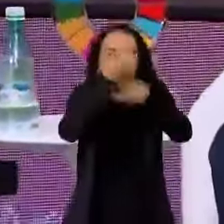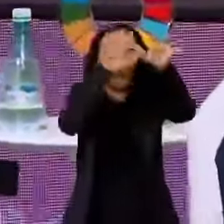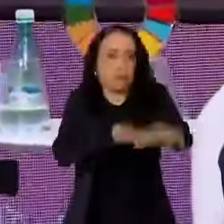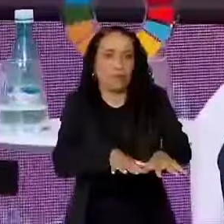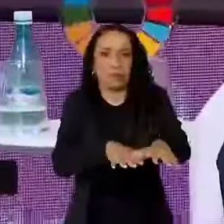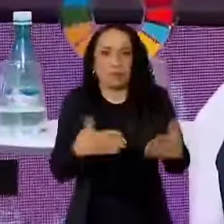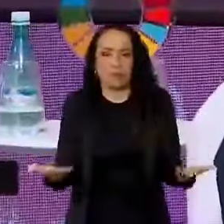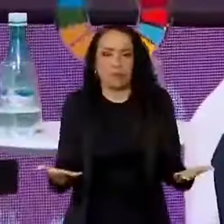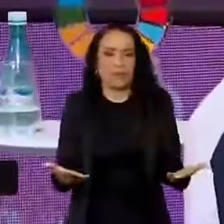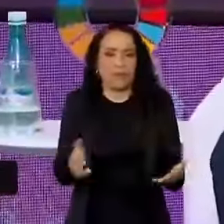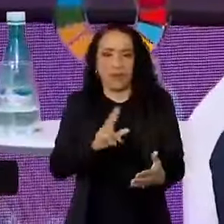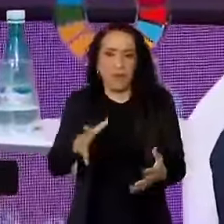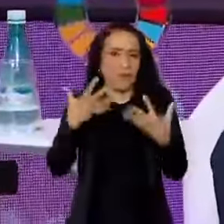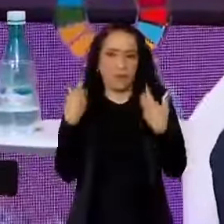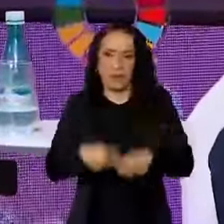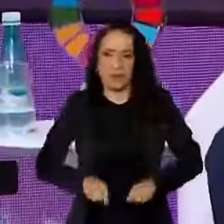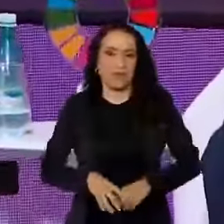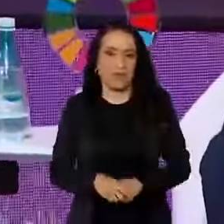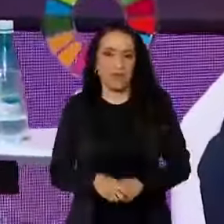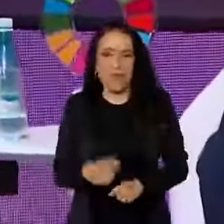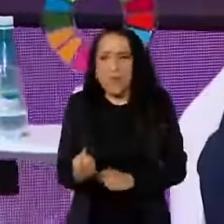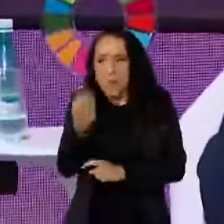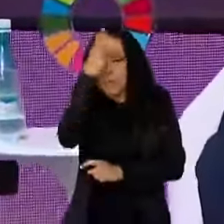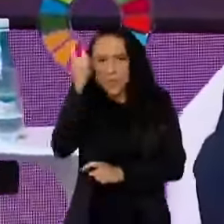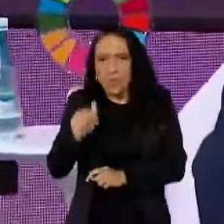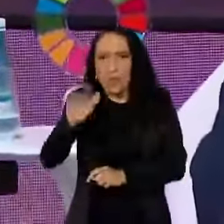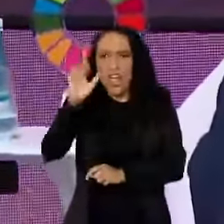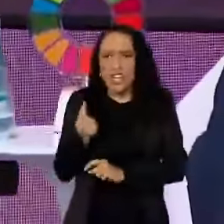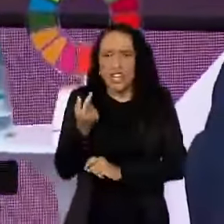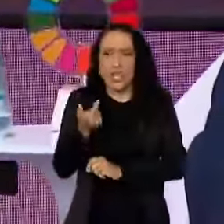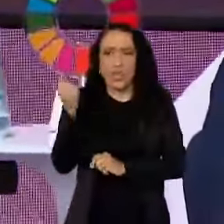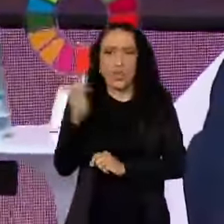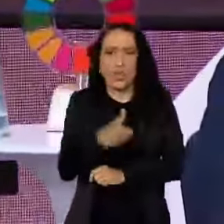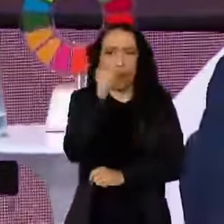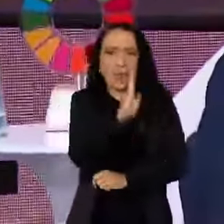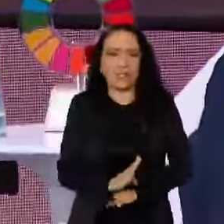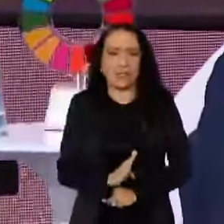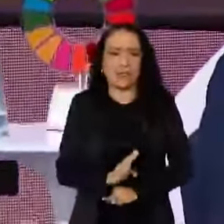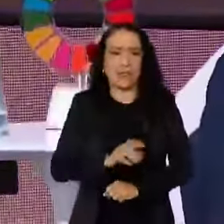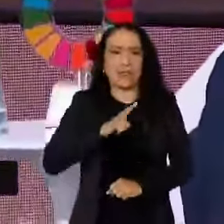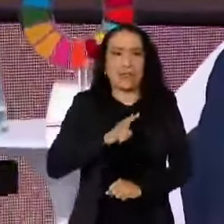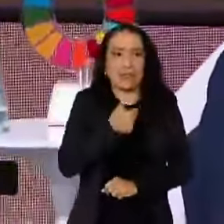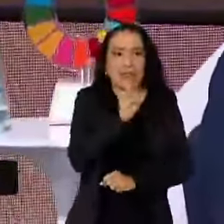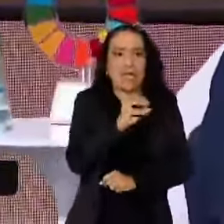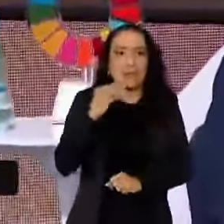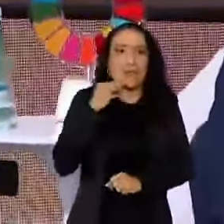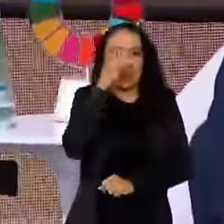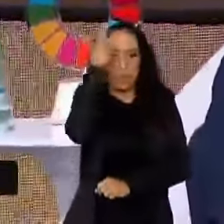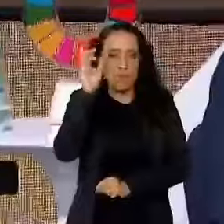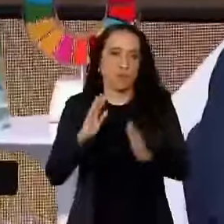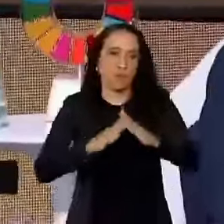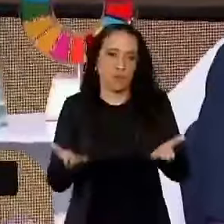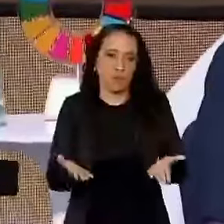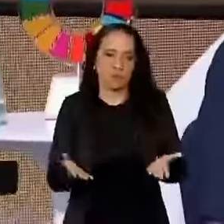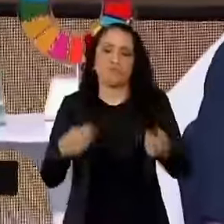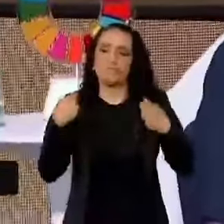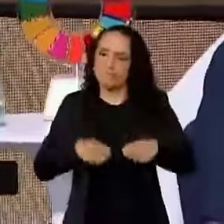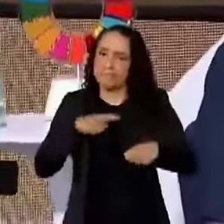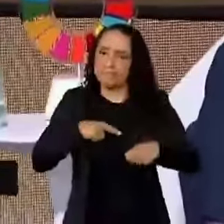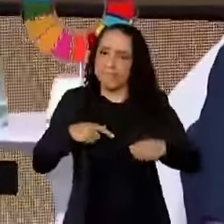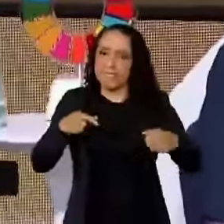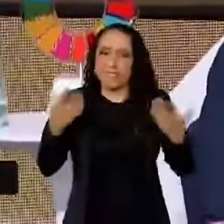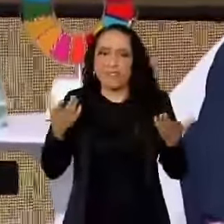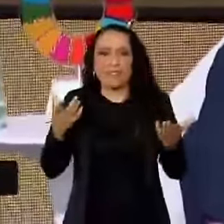Não é possível que uma pessoa sozinha tenha mais dinheiro do que o Brasil, que tem 210 milhões de habitantes. Olha, então é preciso que haja uma